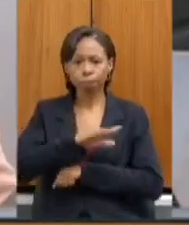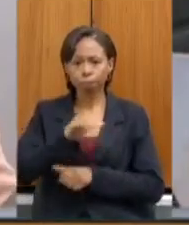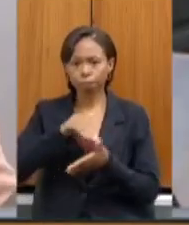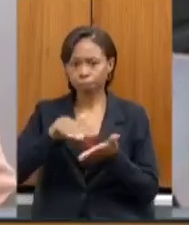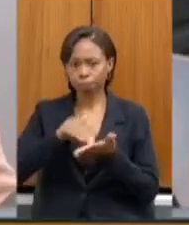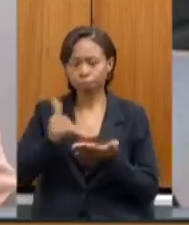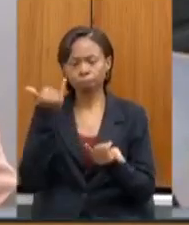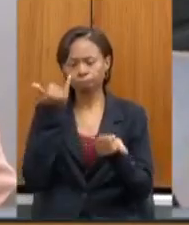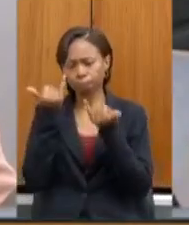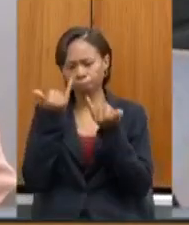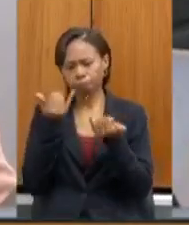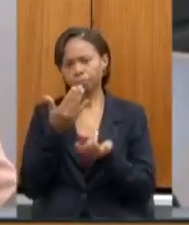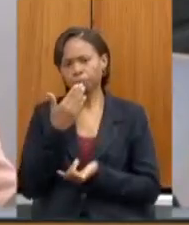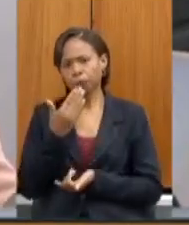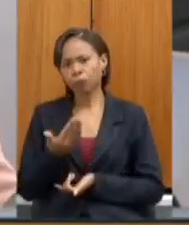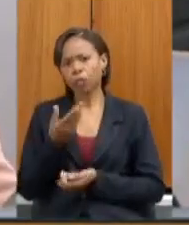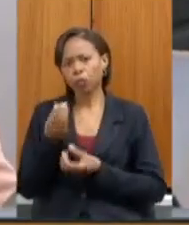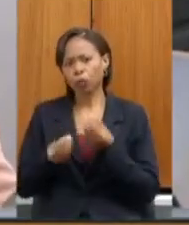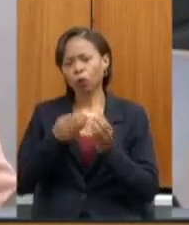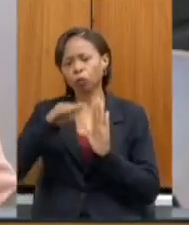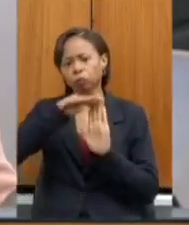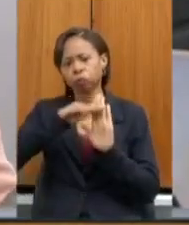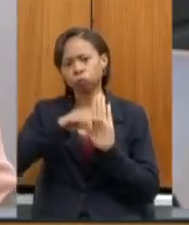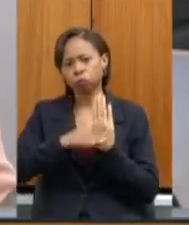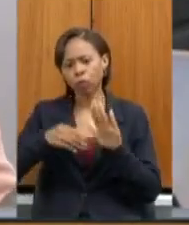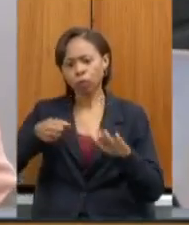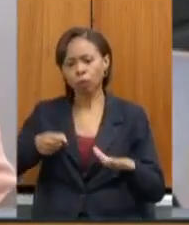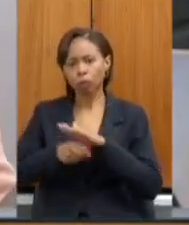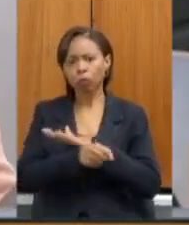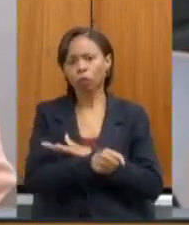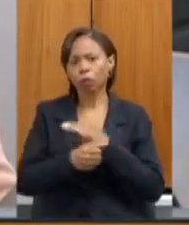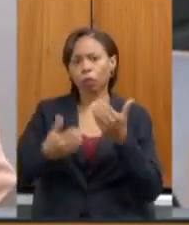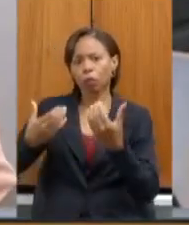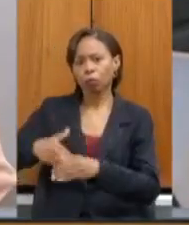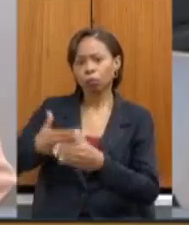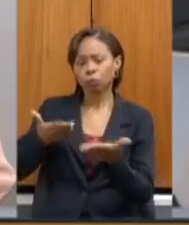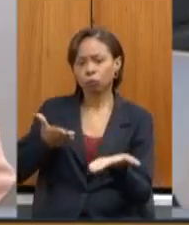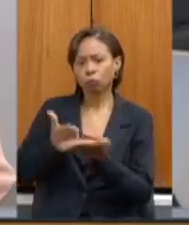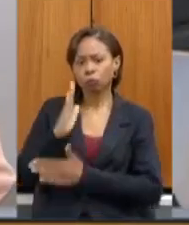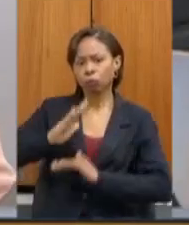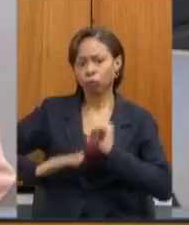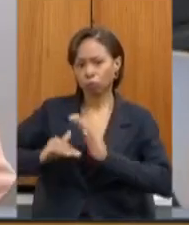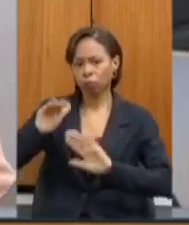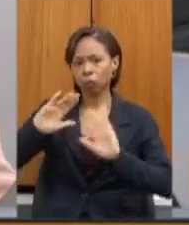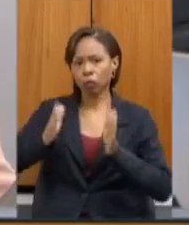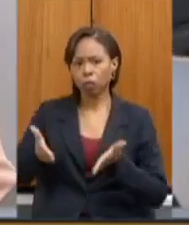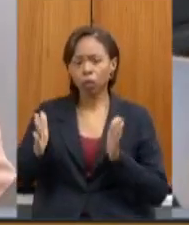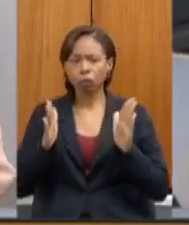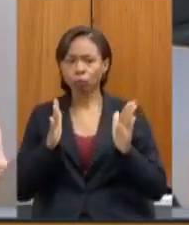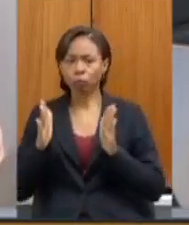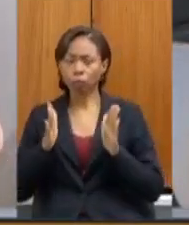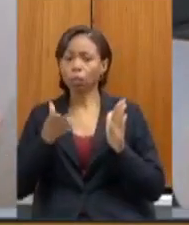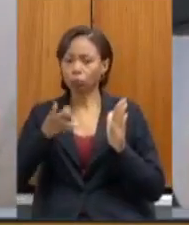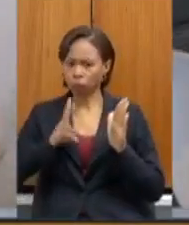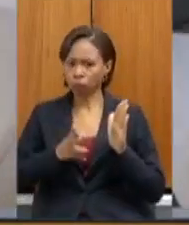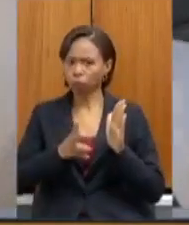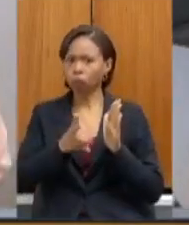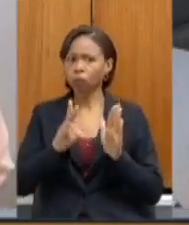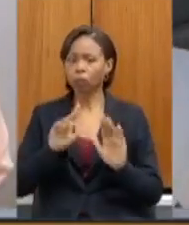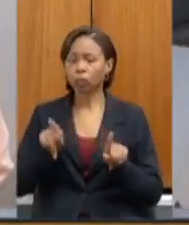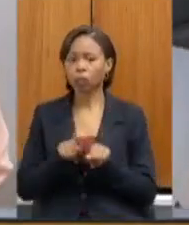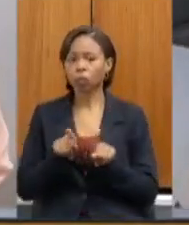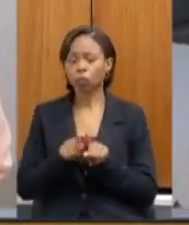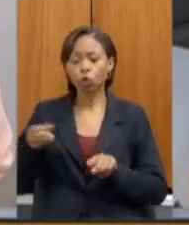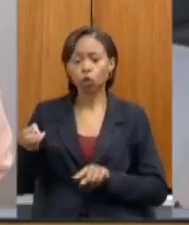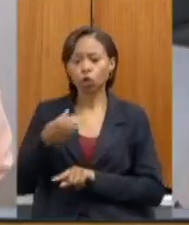informações sobre o cronograma para a nomeação dos profissionais da educação aprovados no concurso com prazo de validade em andamento bem como a realização de